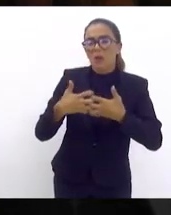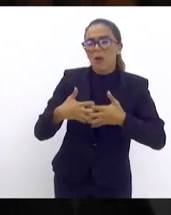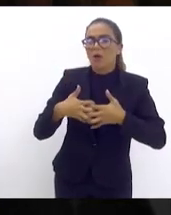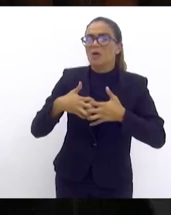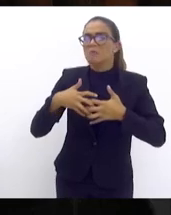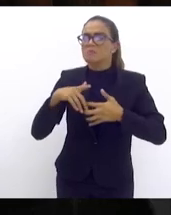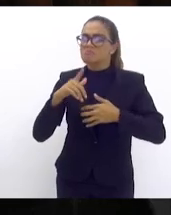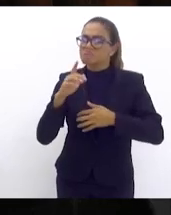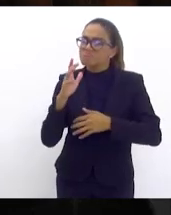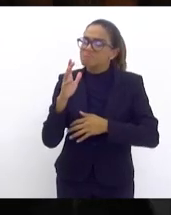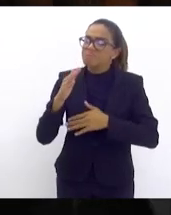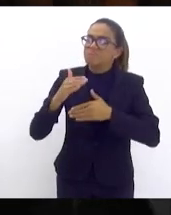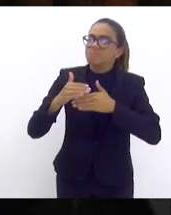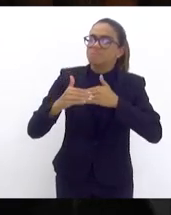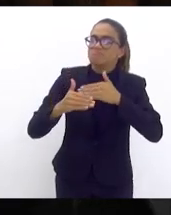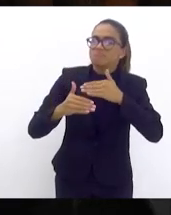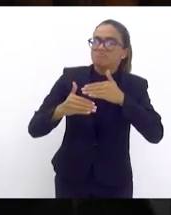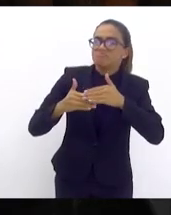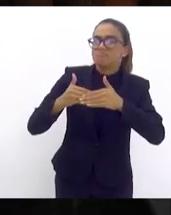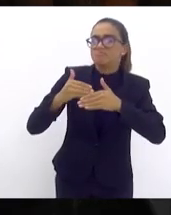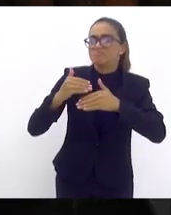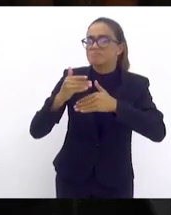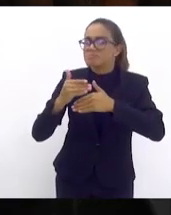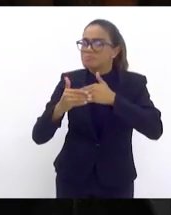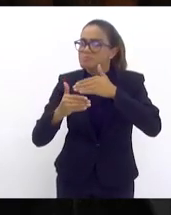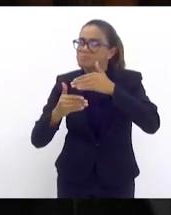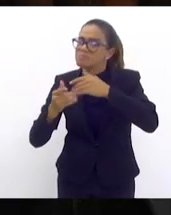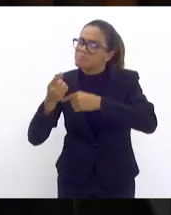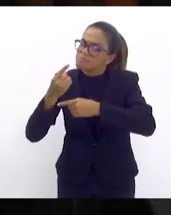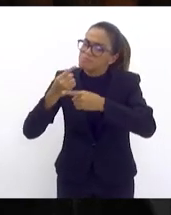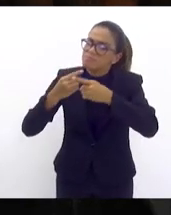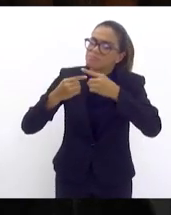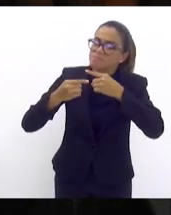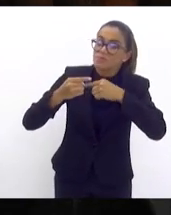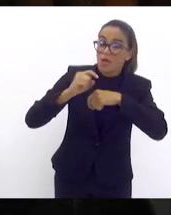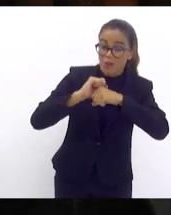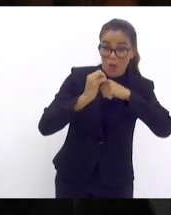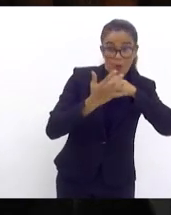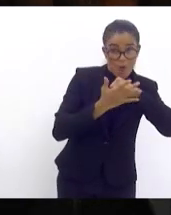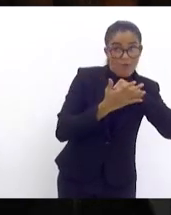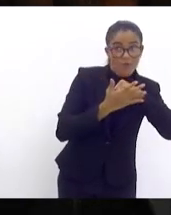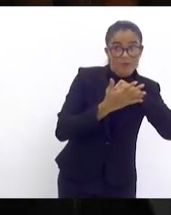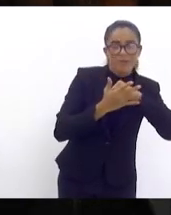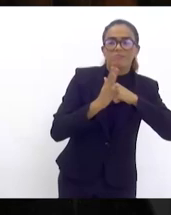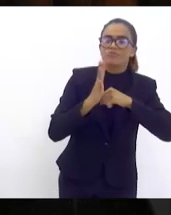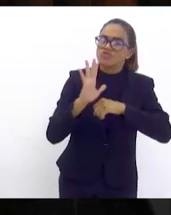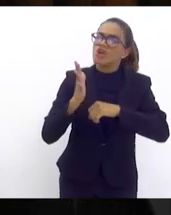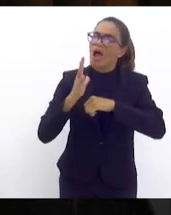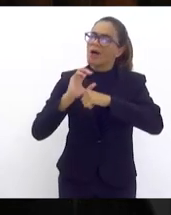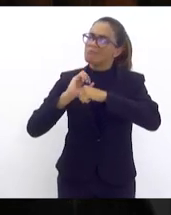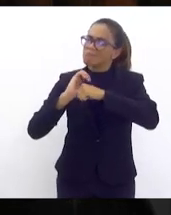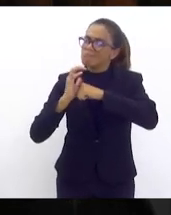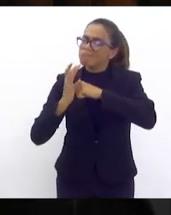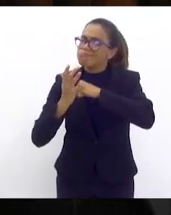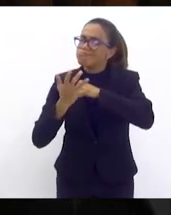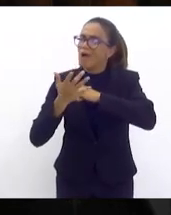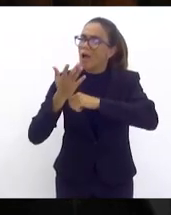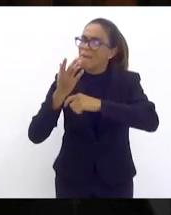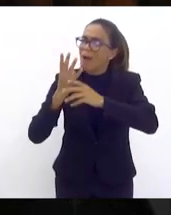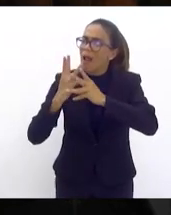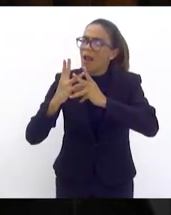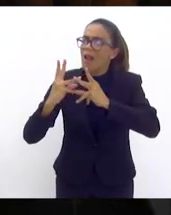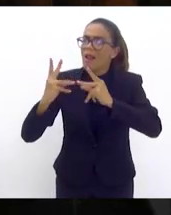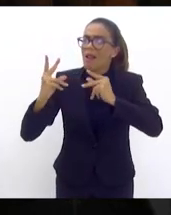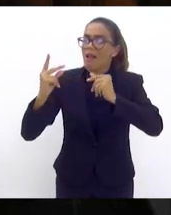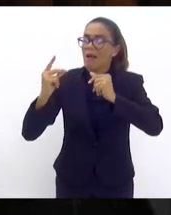lentamente da covid e logo em seguida quando estava em processo de recuperação vieram as grandes chuvas